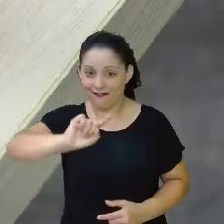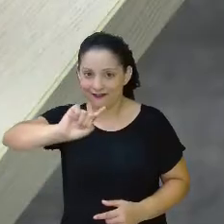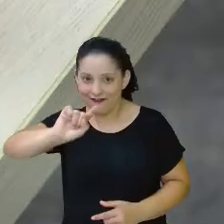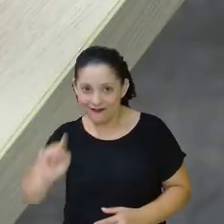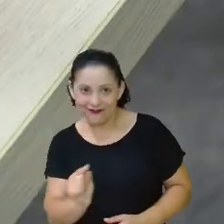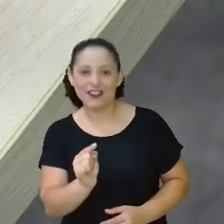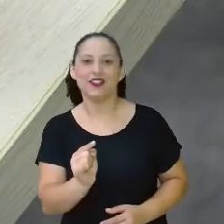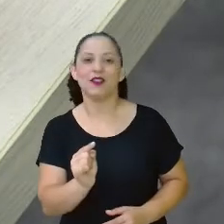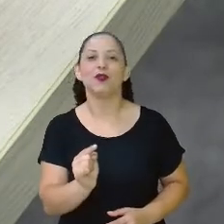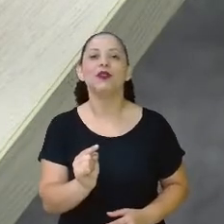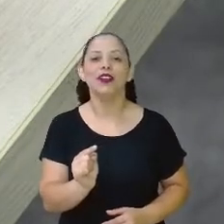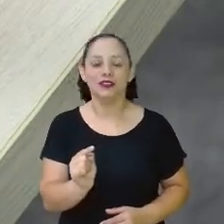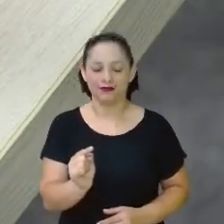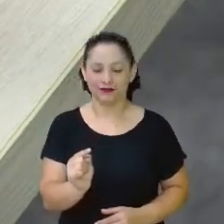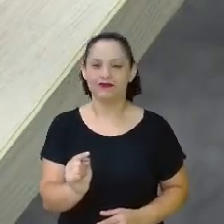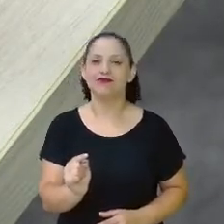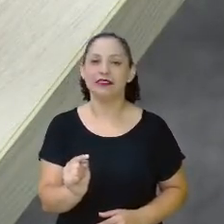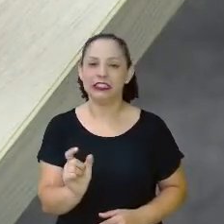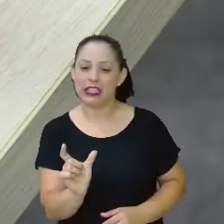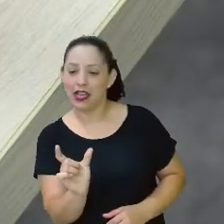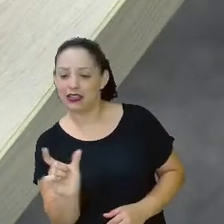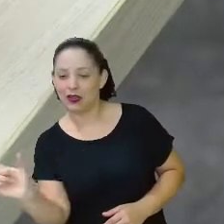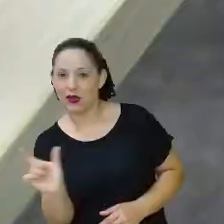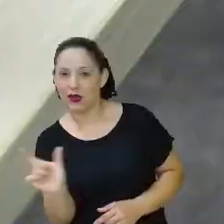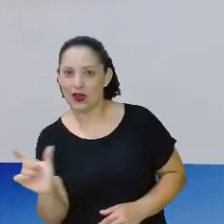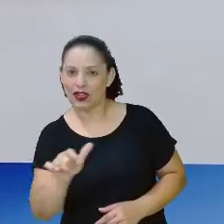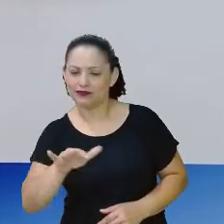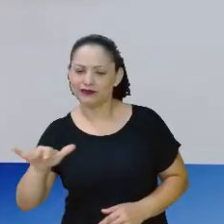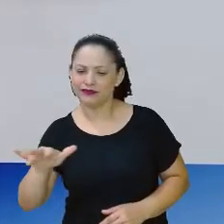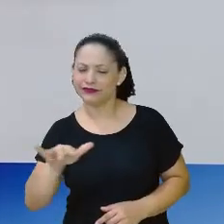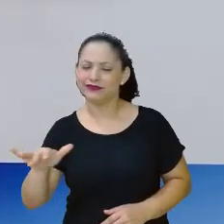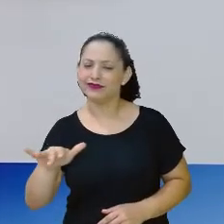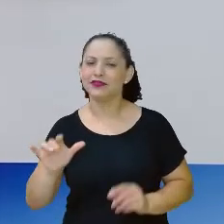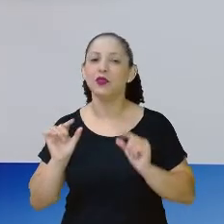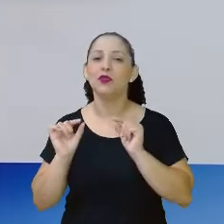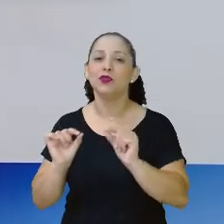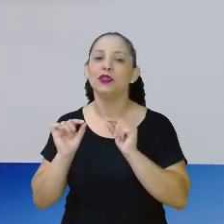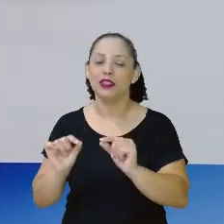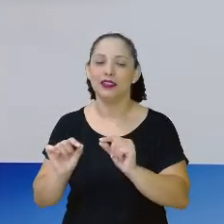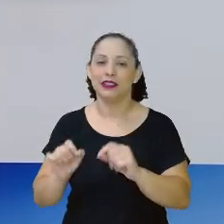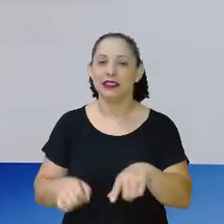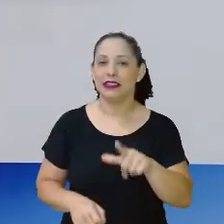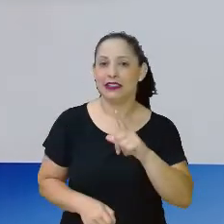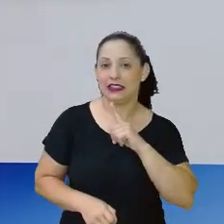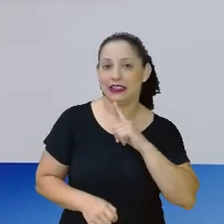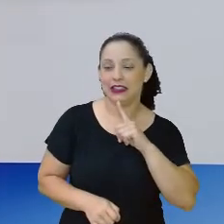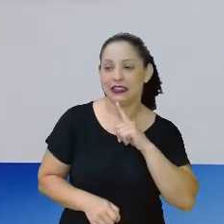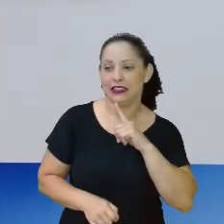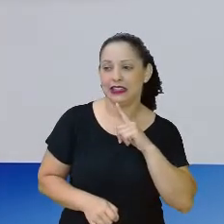vírgula, certo? E agora, em vez de um, eu vou ter o quê?